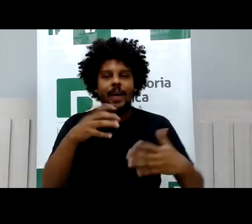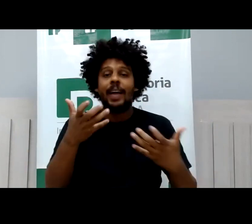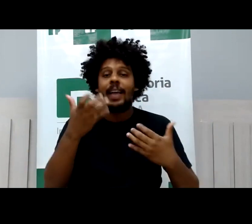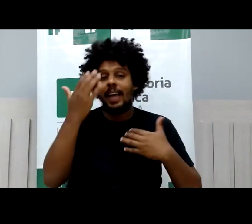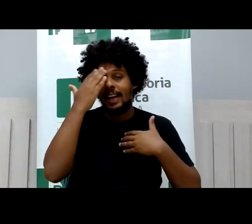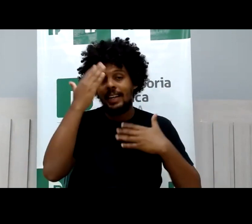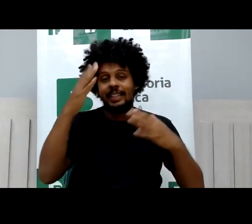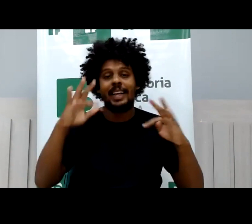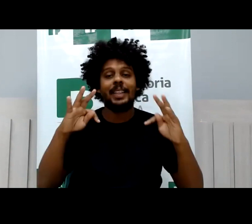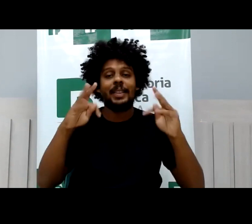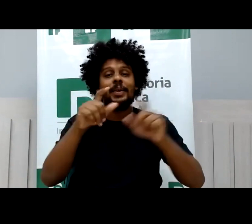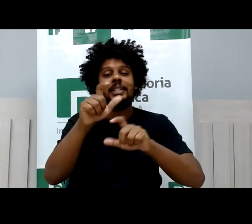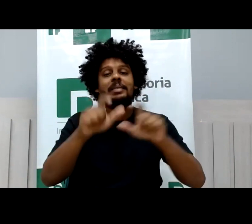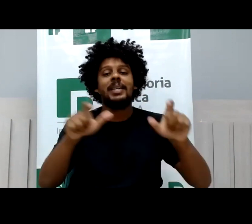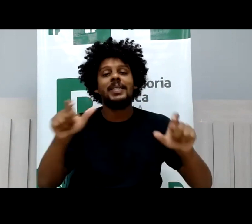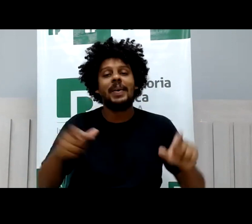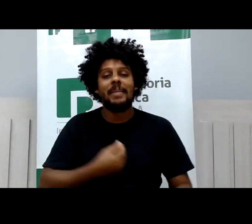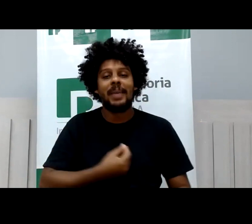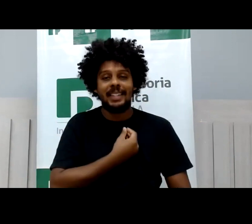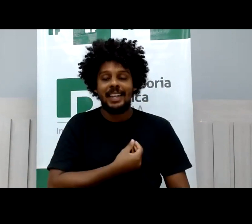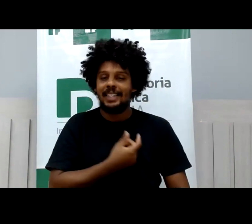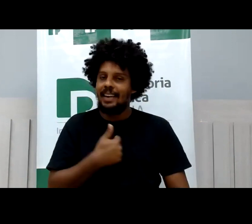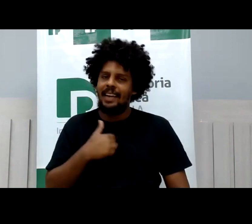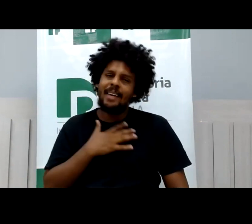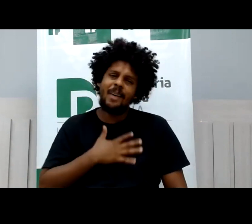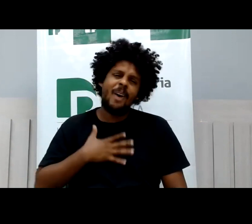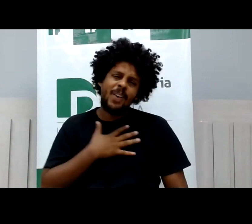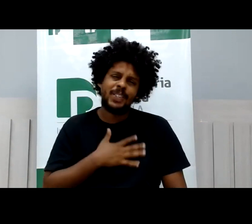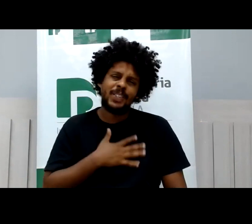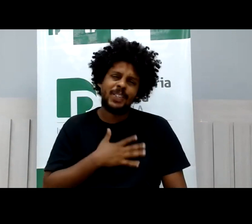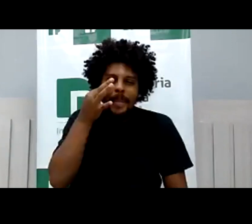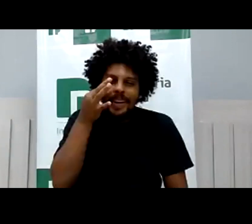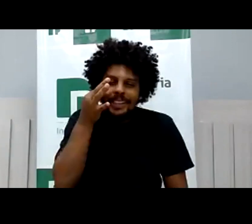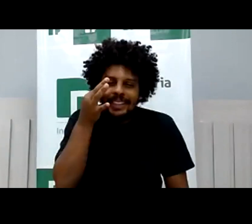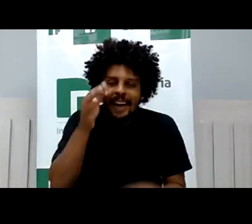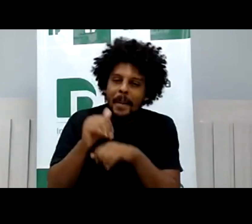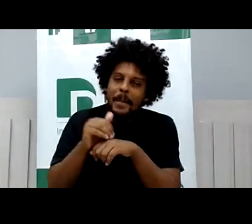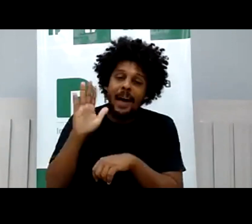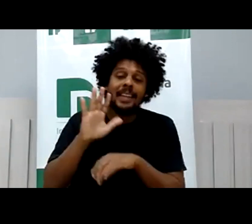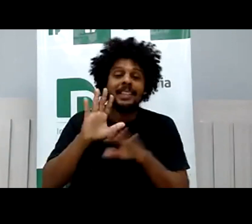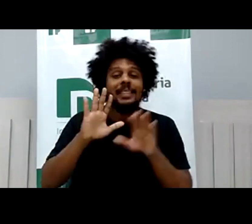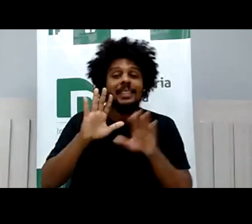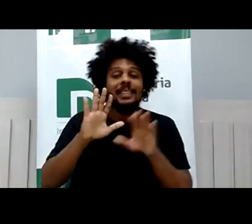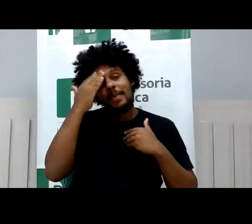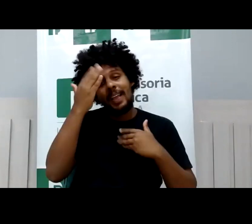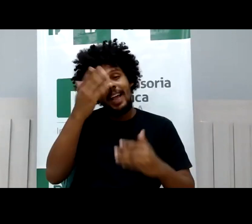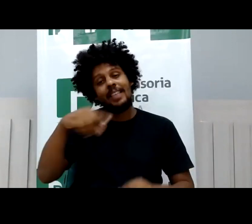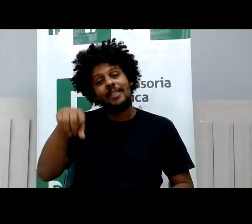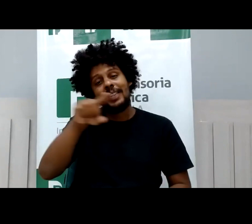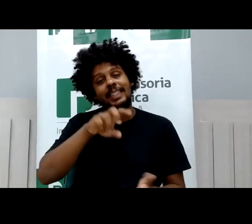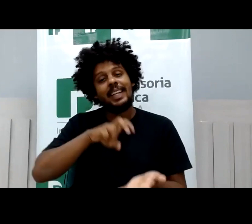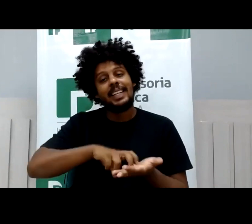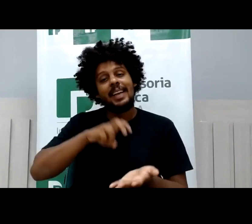vezes né eu sou do olho a olho viu gente prefiro então assim mas está aqui para essa manhã obrigada obrigada